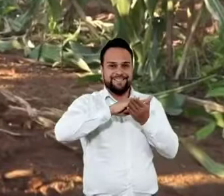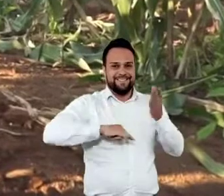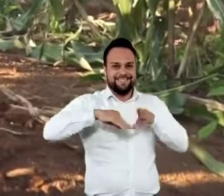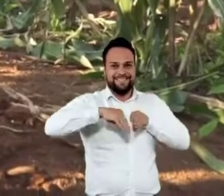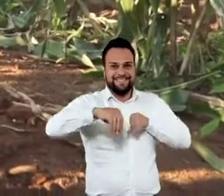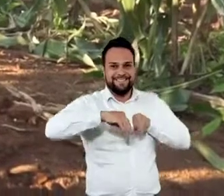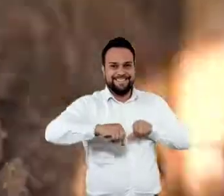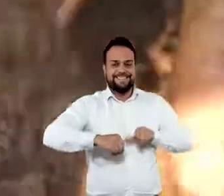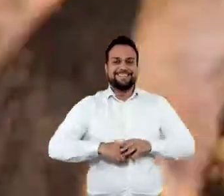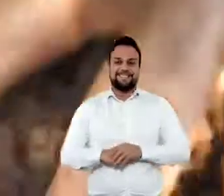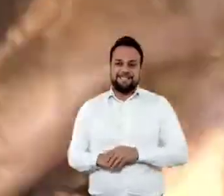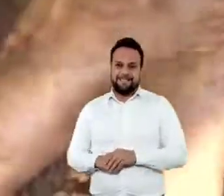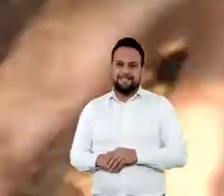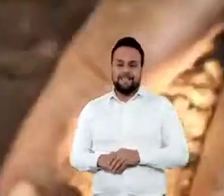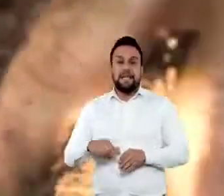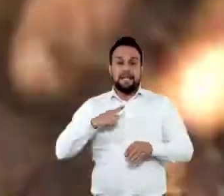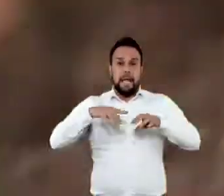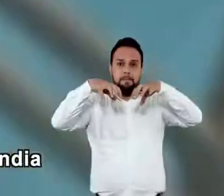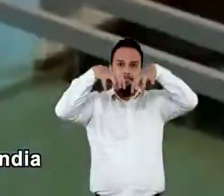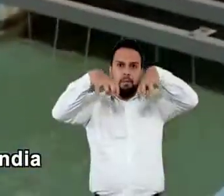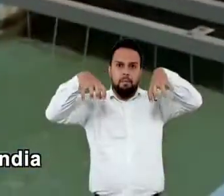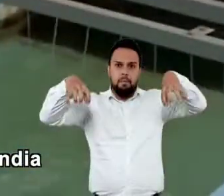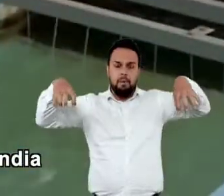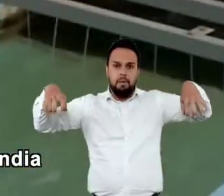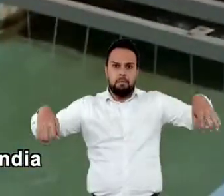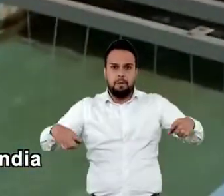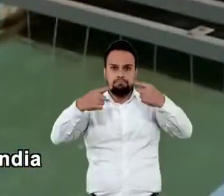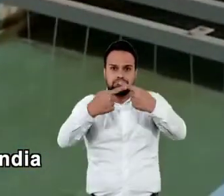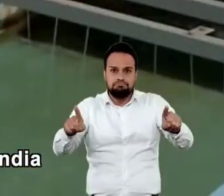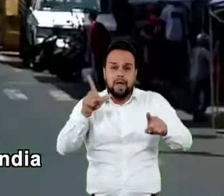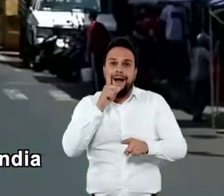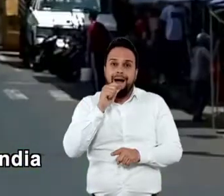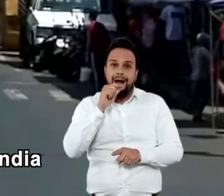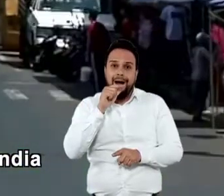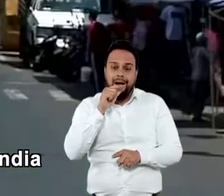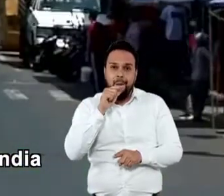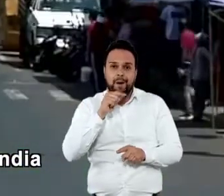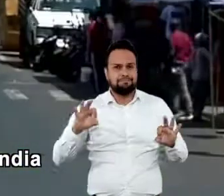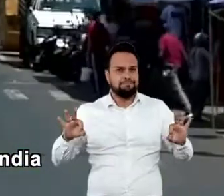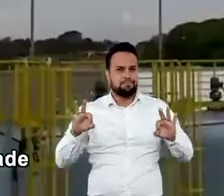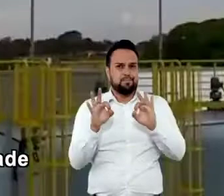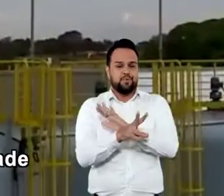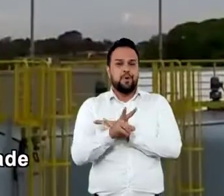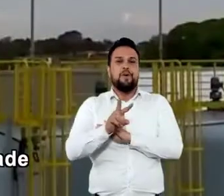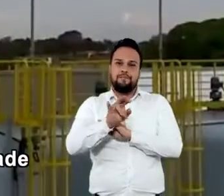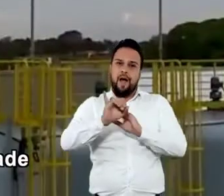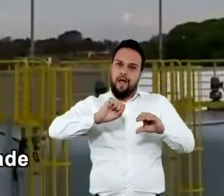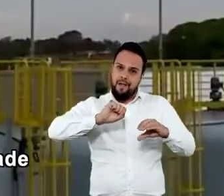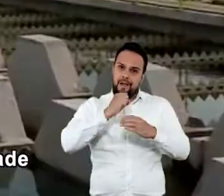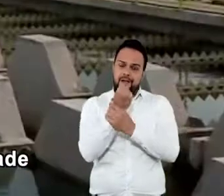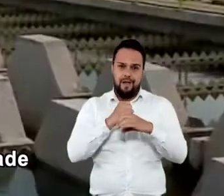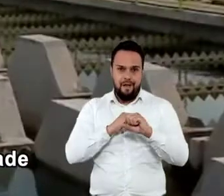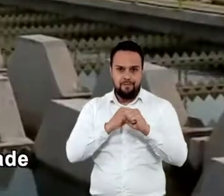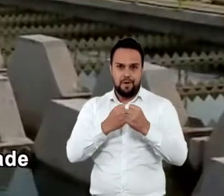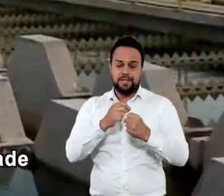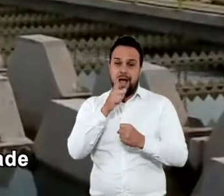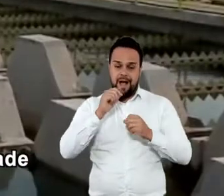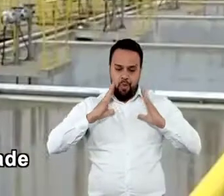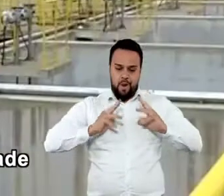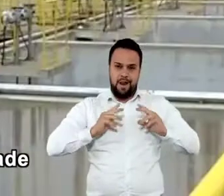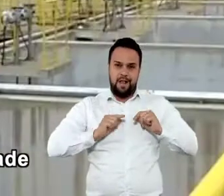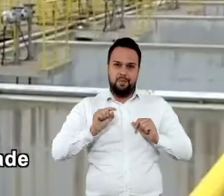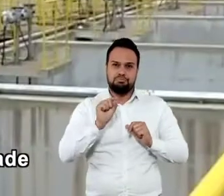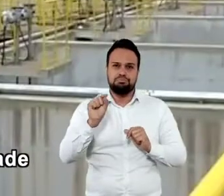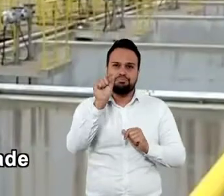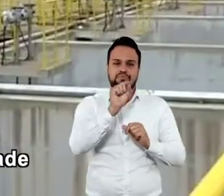conquistaram o título de suas terras. O Complexo Produtor de Água inaugurado em Uberlândia vai reforçar o abastecimento de água